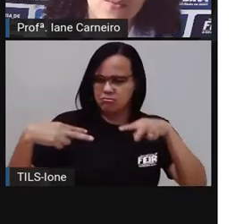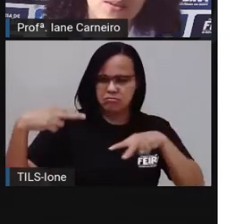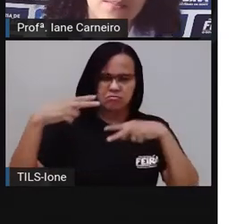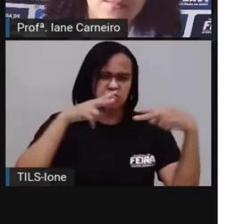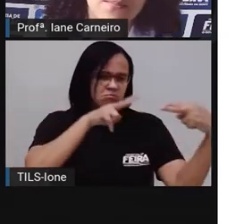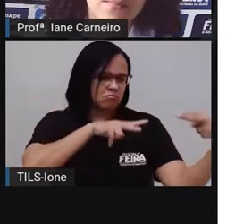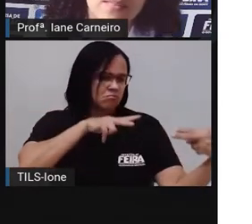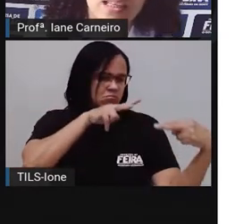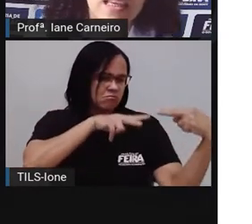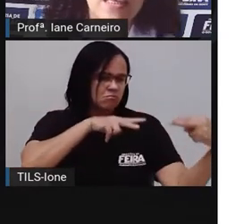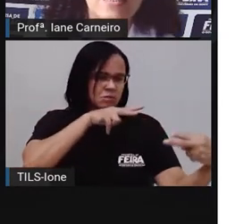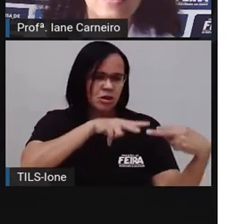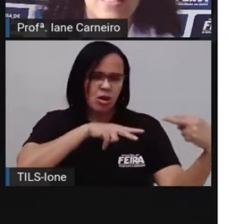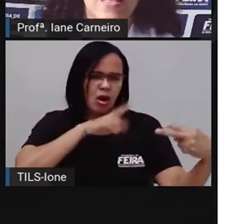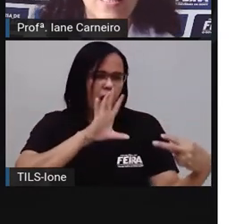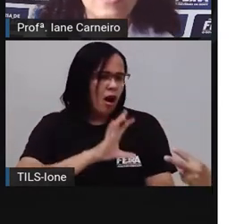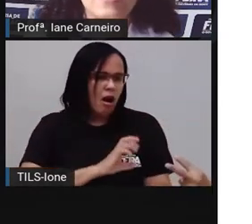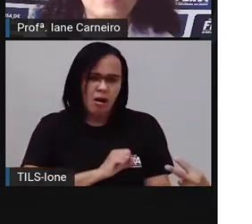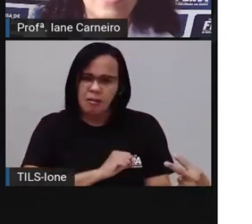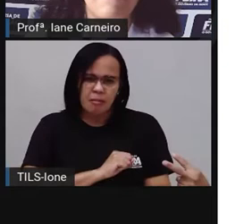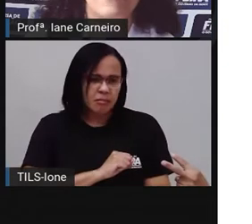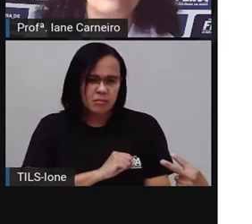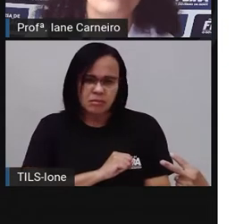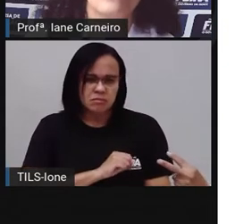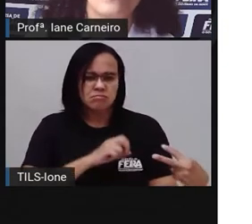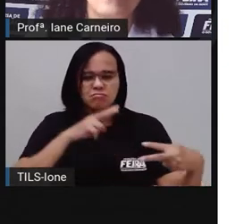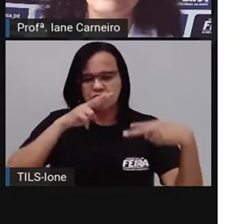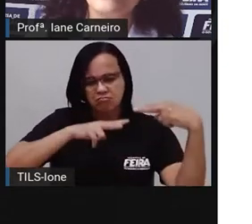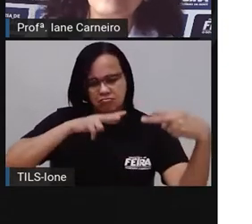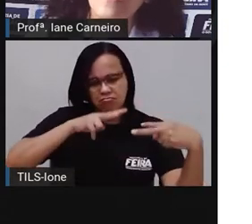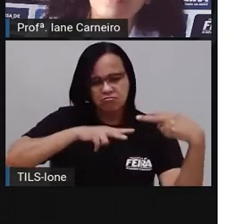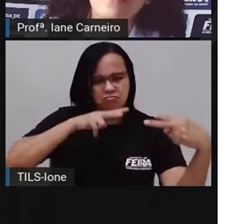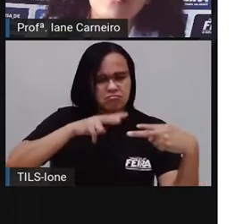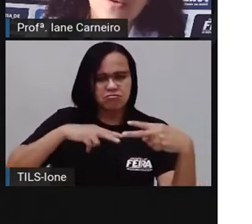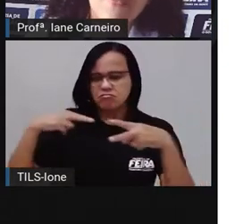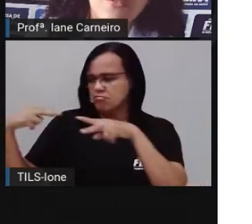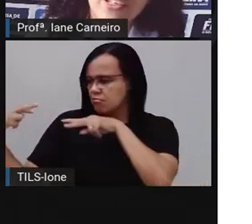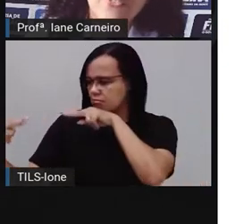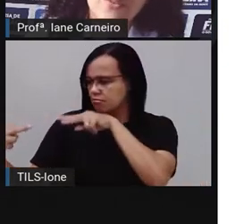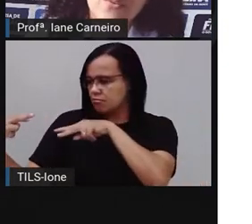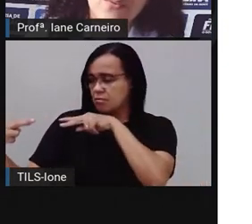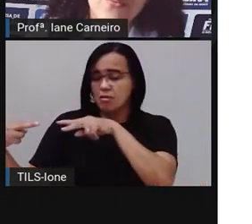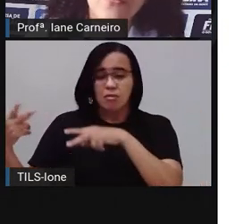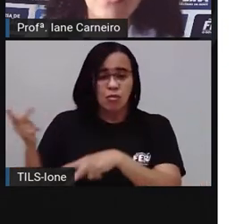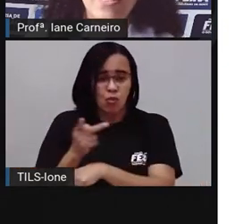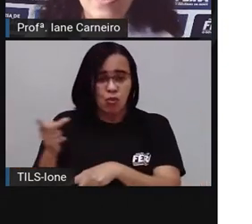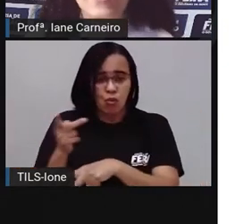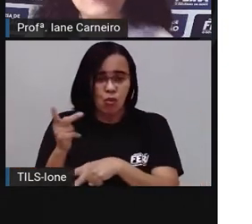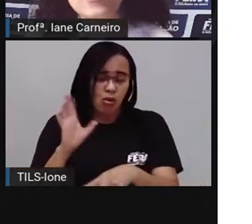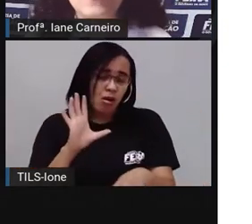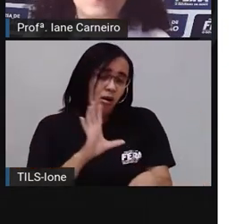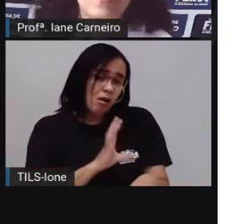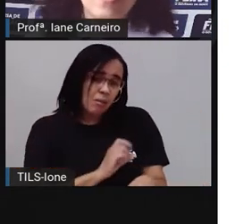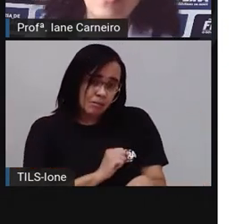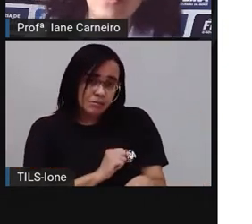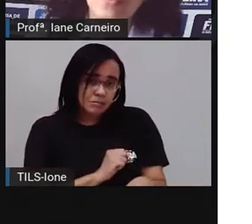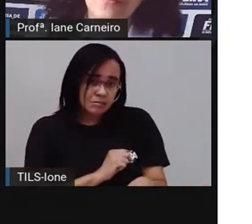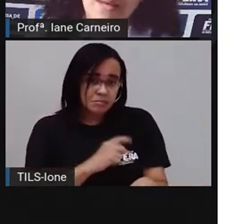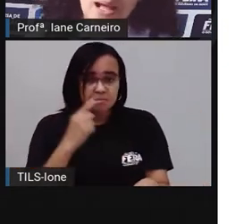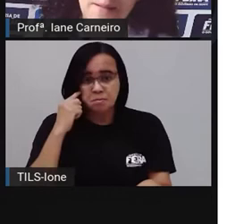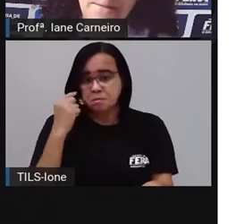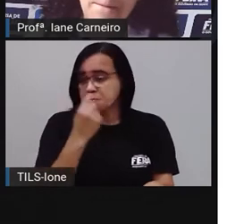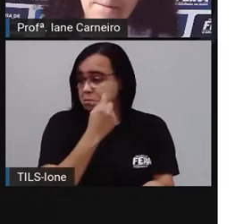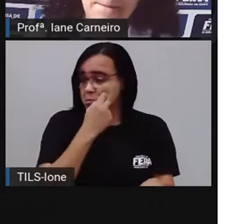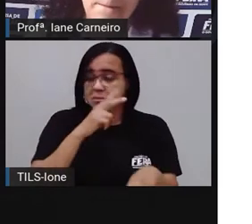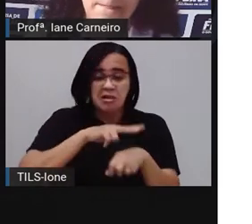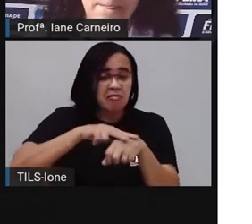do que a lua. E ela se apaixonou pelos olhos do avô Edilson, verdes como as ondas